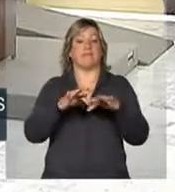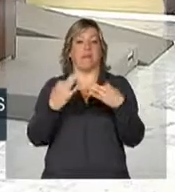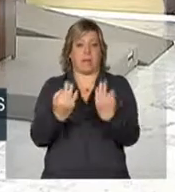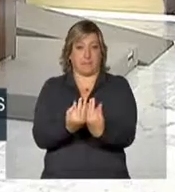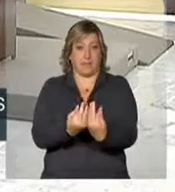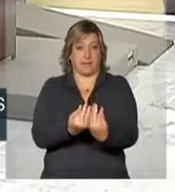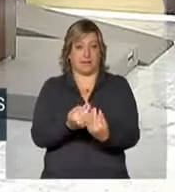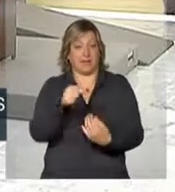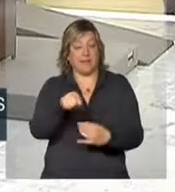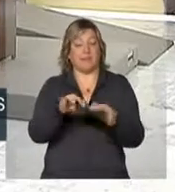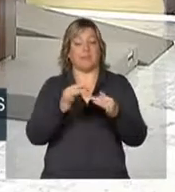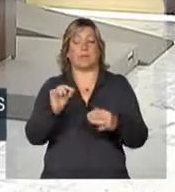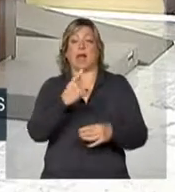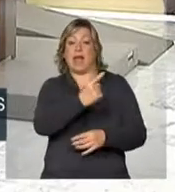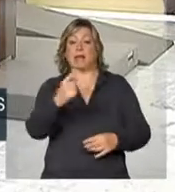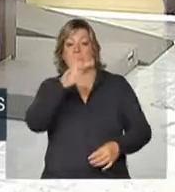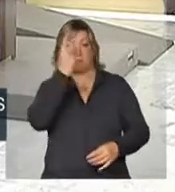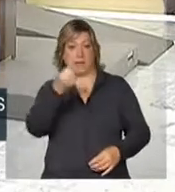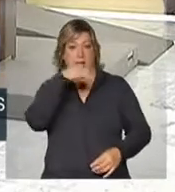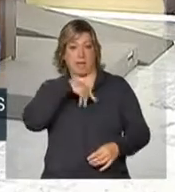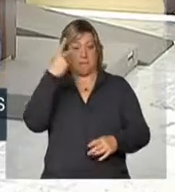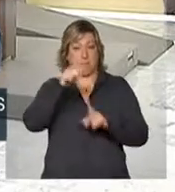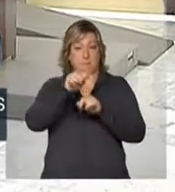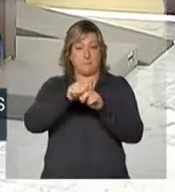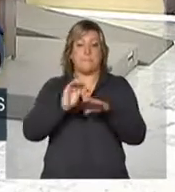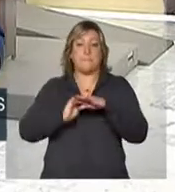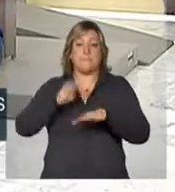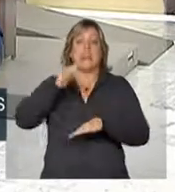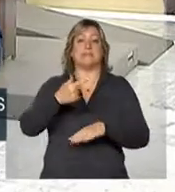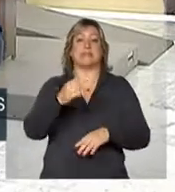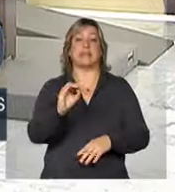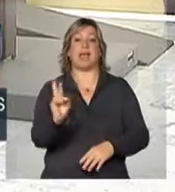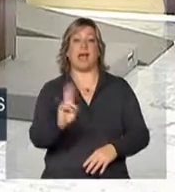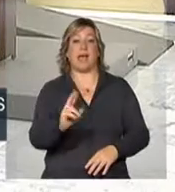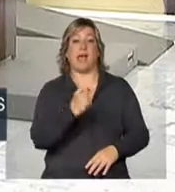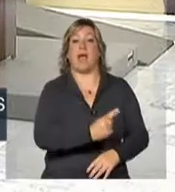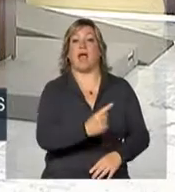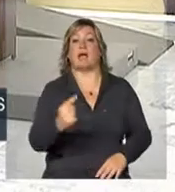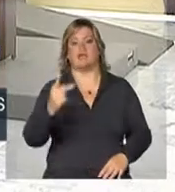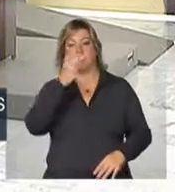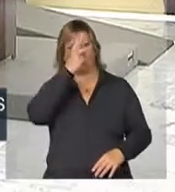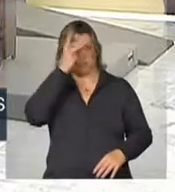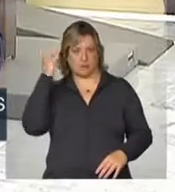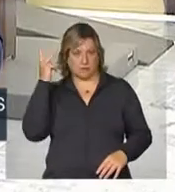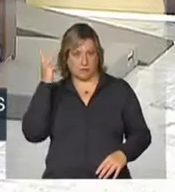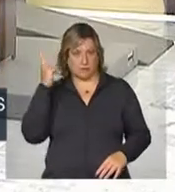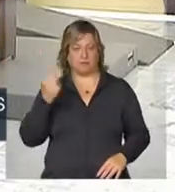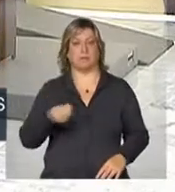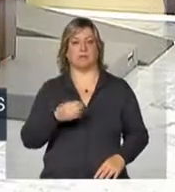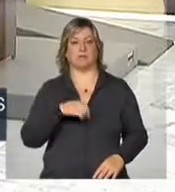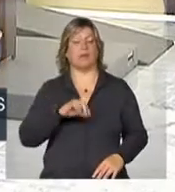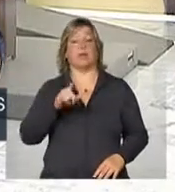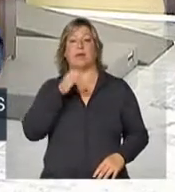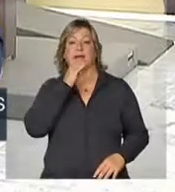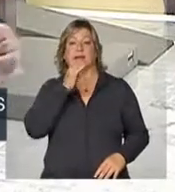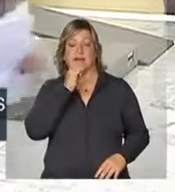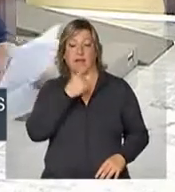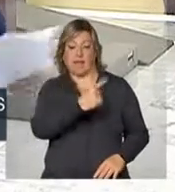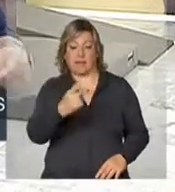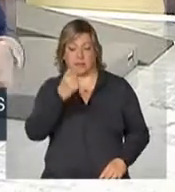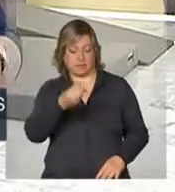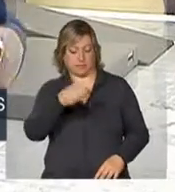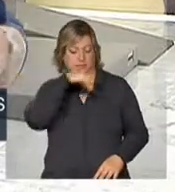que cada pessoa receba por mês mais de 70 reais, ou seja, tem uma renda mensal de mais de 70 reais para